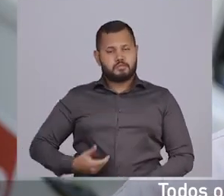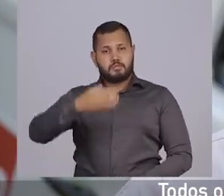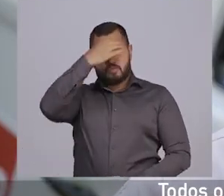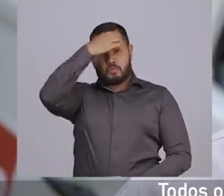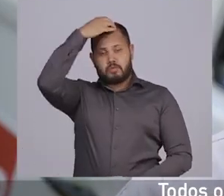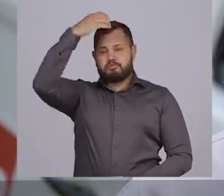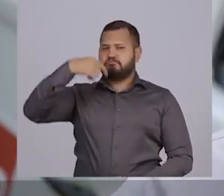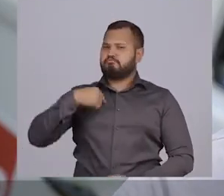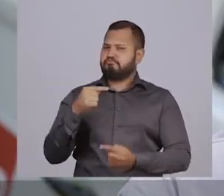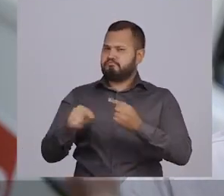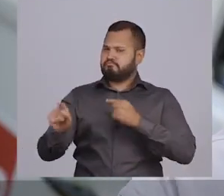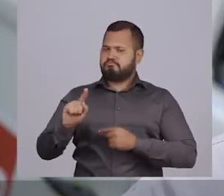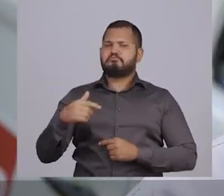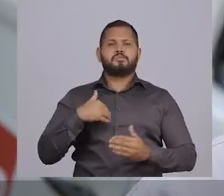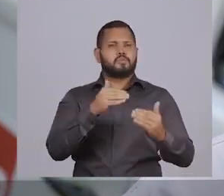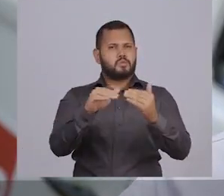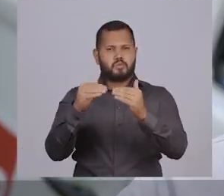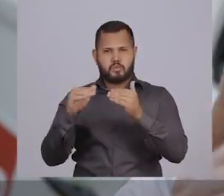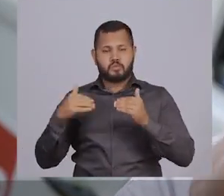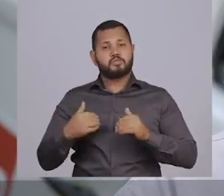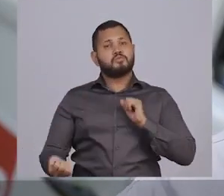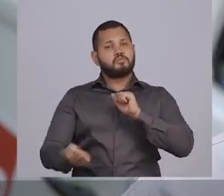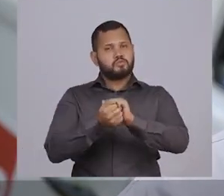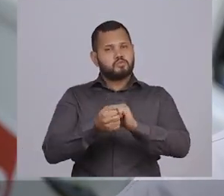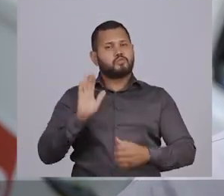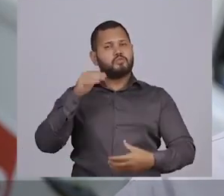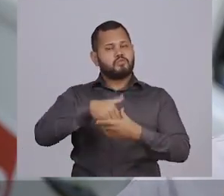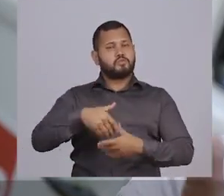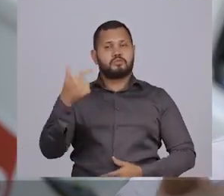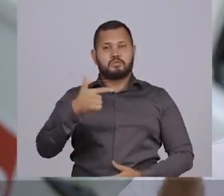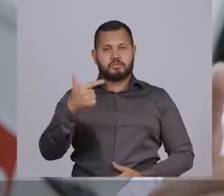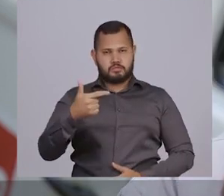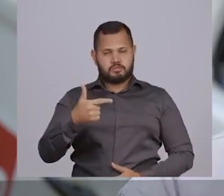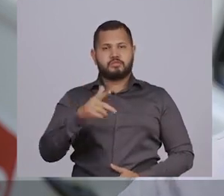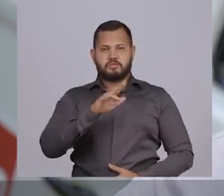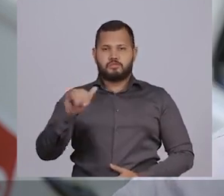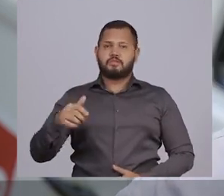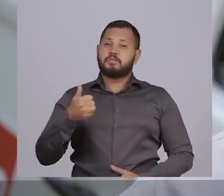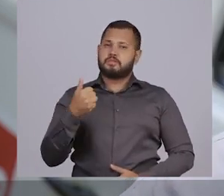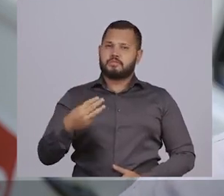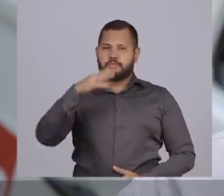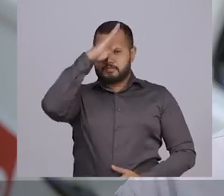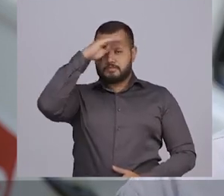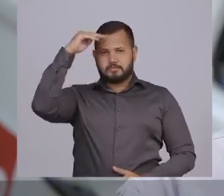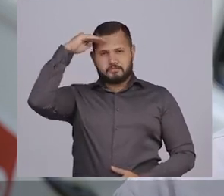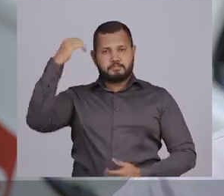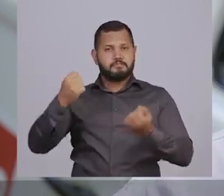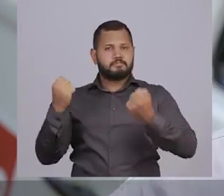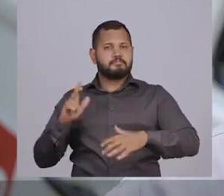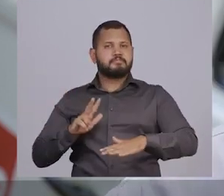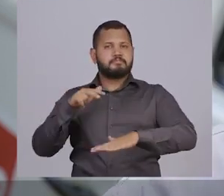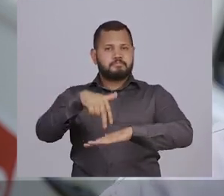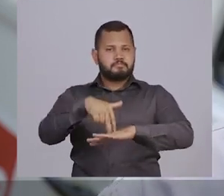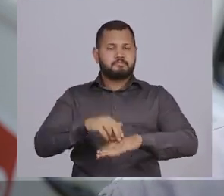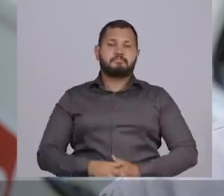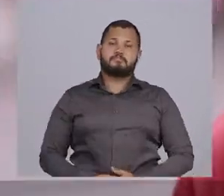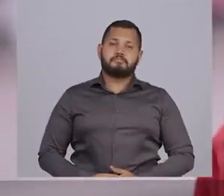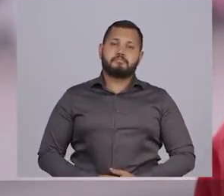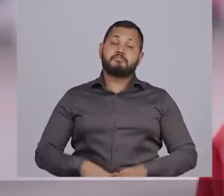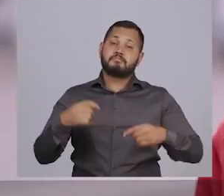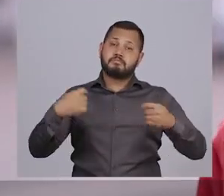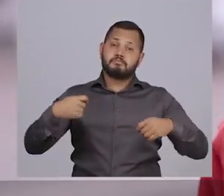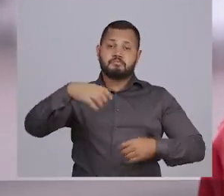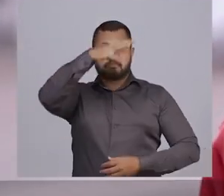-governador Almaziz. E eu não tenho. Sou oposição e com seu voto vamos para o segundo turno. Zé 13, o Homem da Combi!